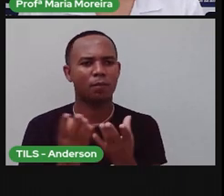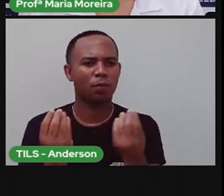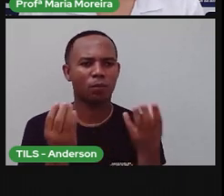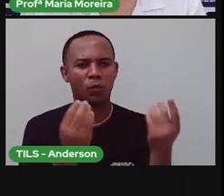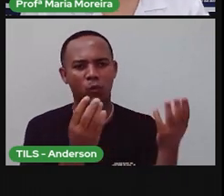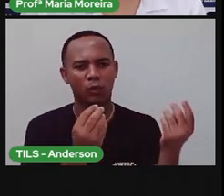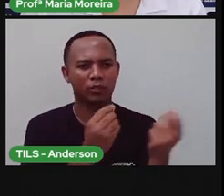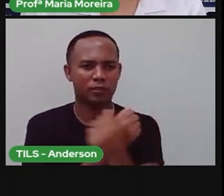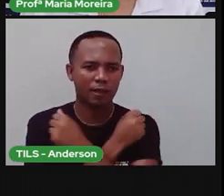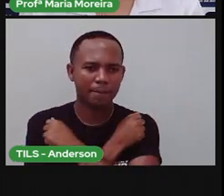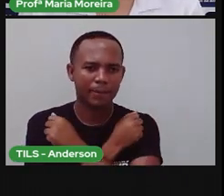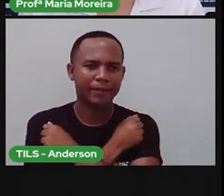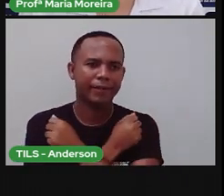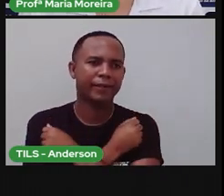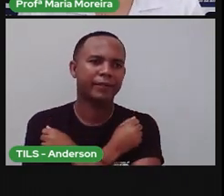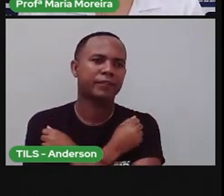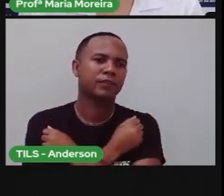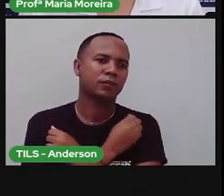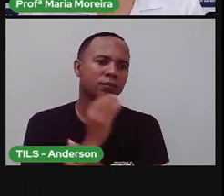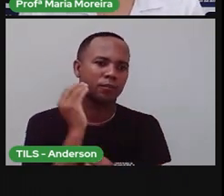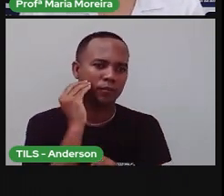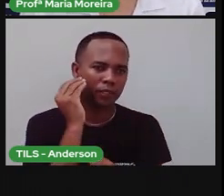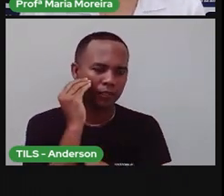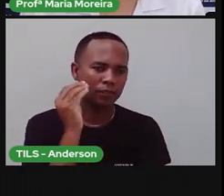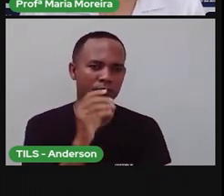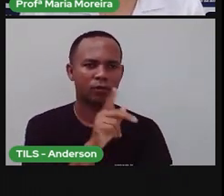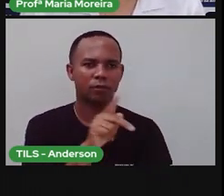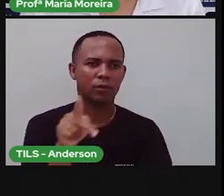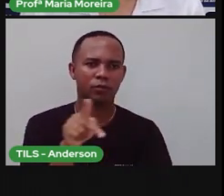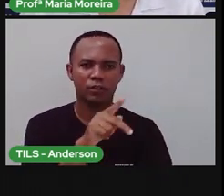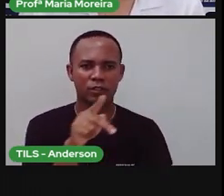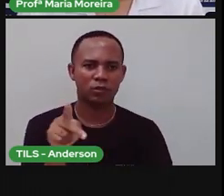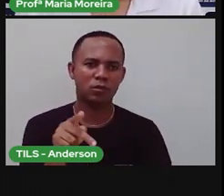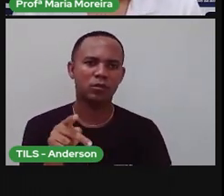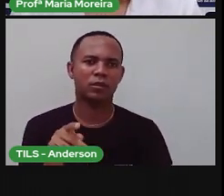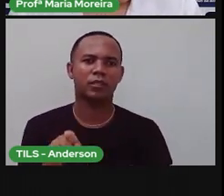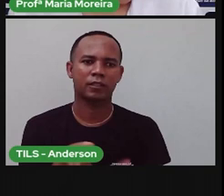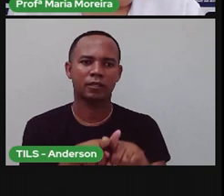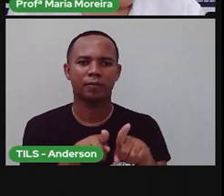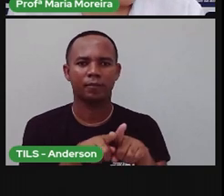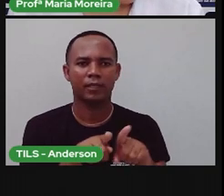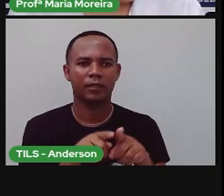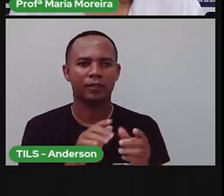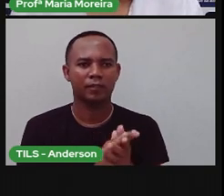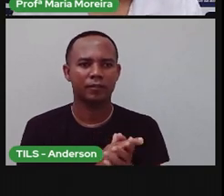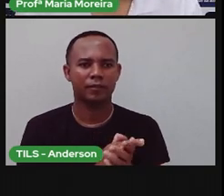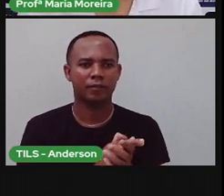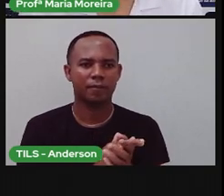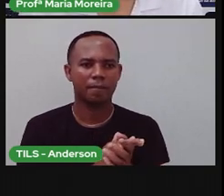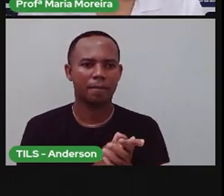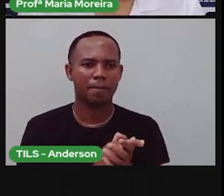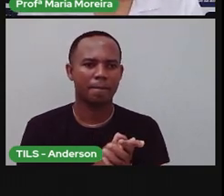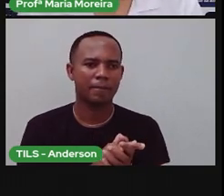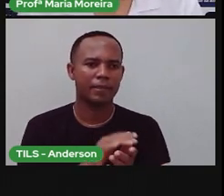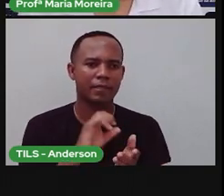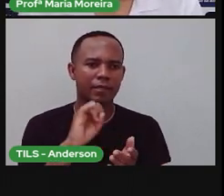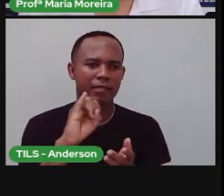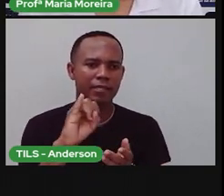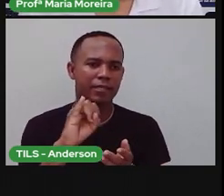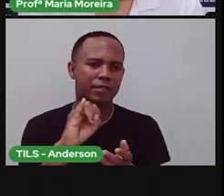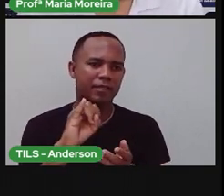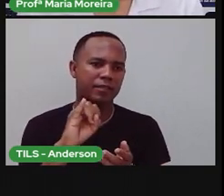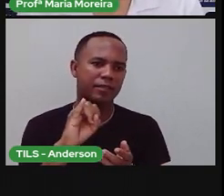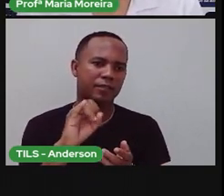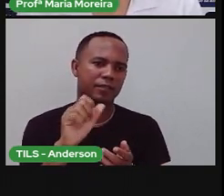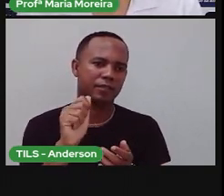coloca o nome da escola de vocês, o nome da pró também, para a mandar um beijo para as prós. Para a Isabelle Santos Rocha, tá?